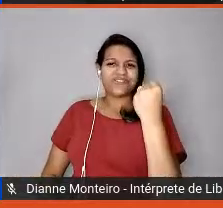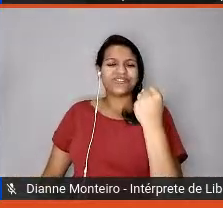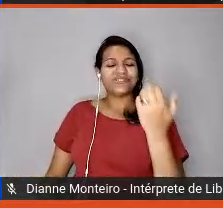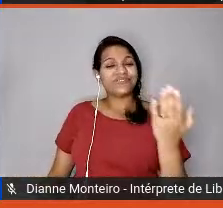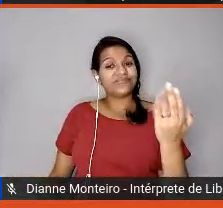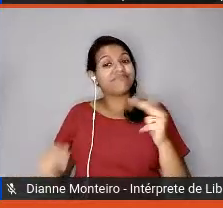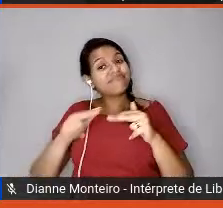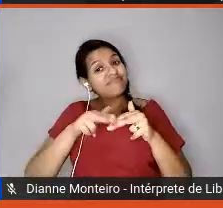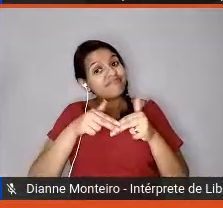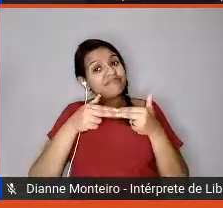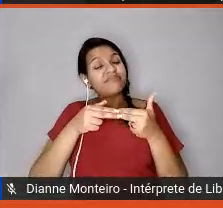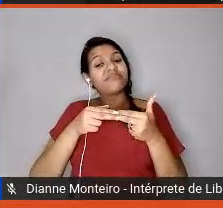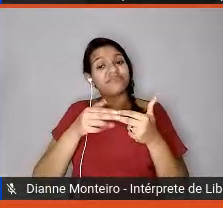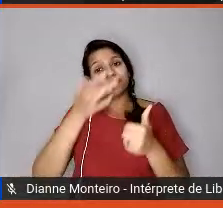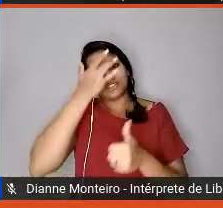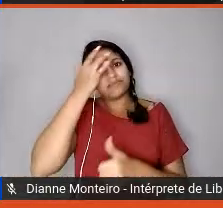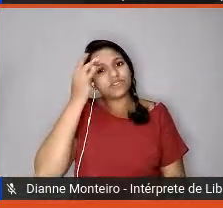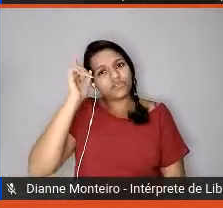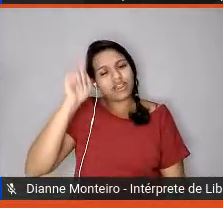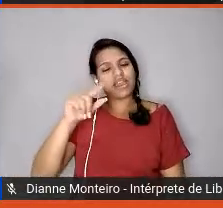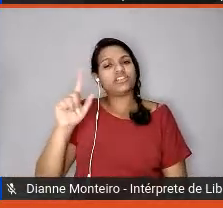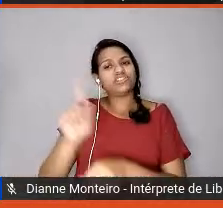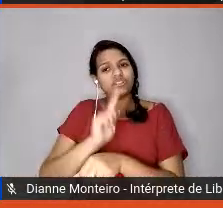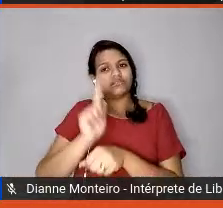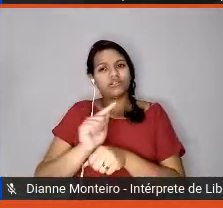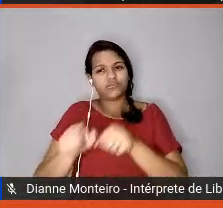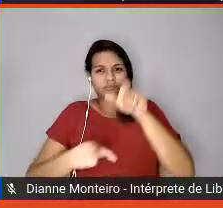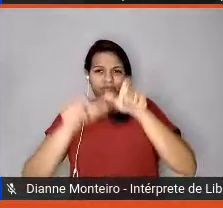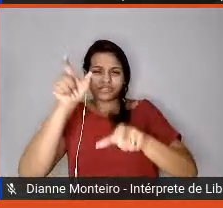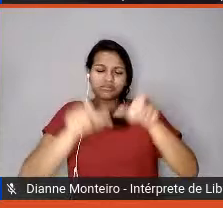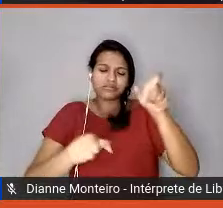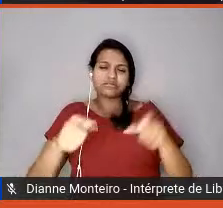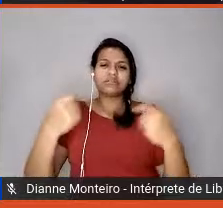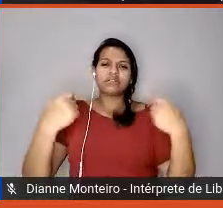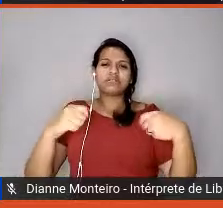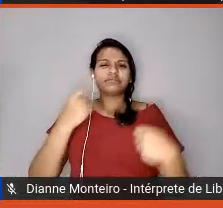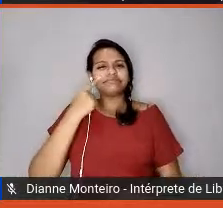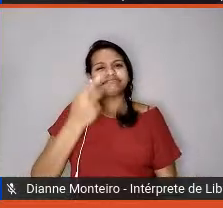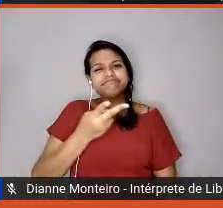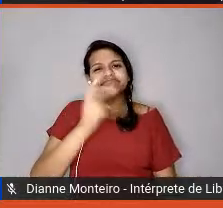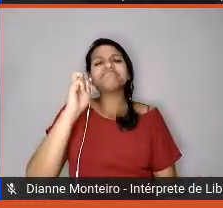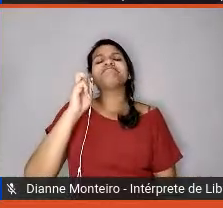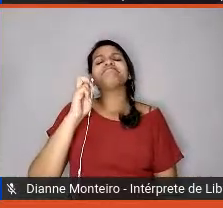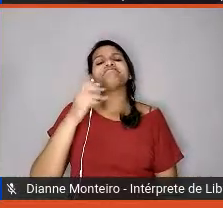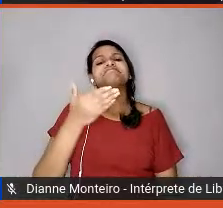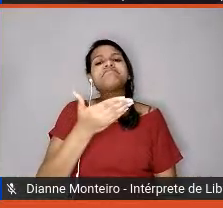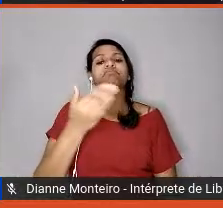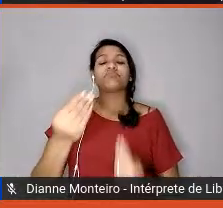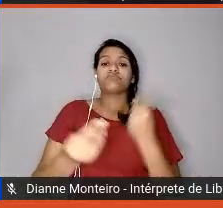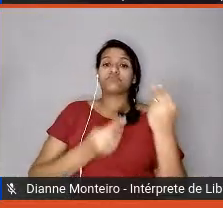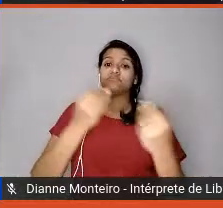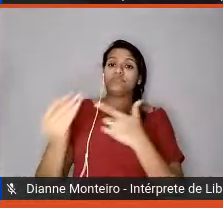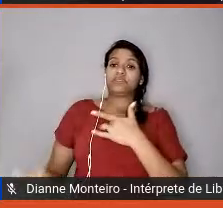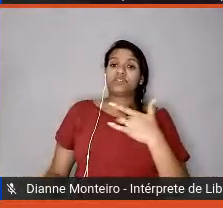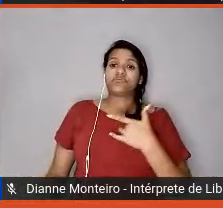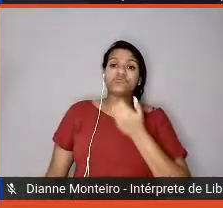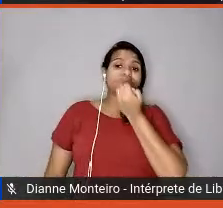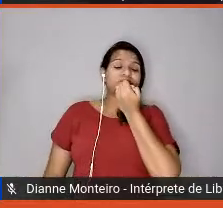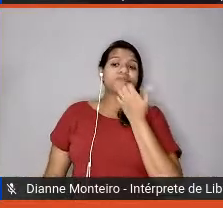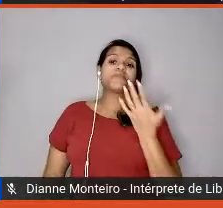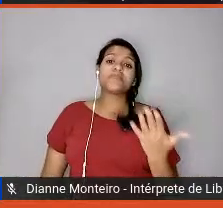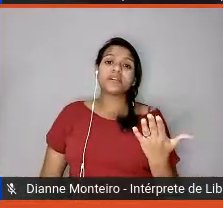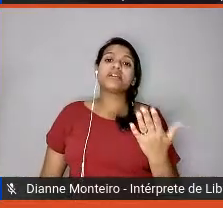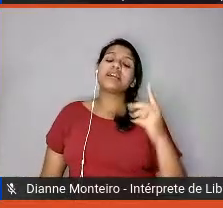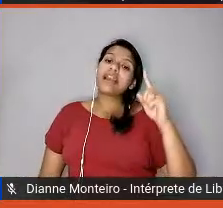para esse bem-estar do colaborador, né, ele é a ponte da empresa com o colaborador, vem